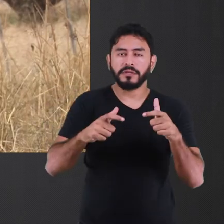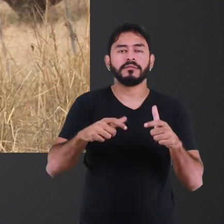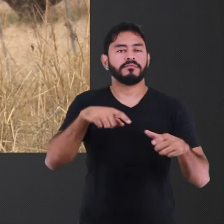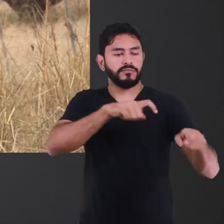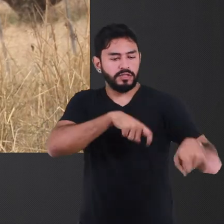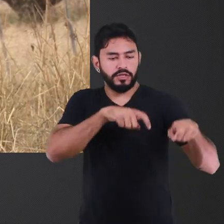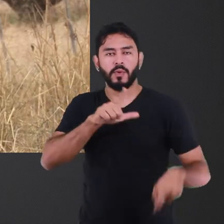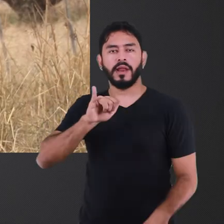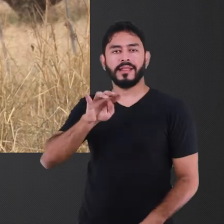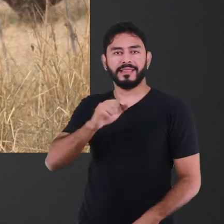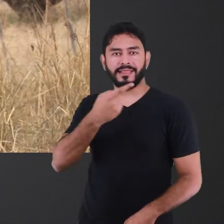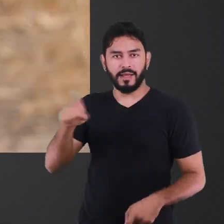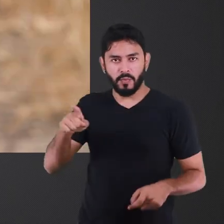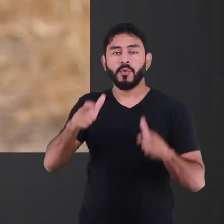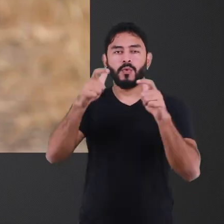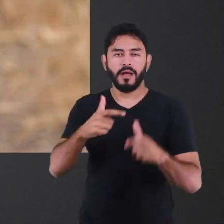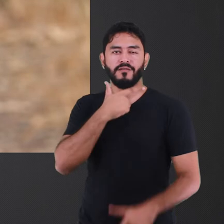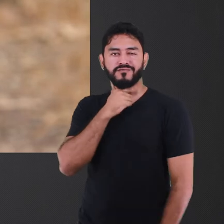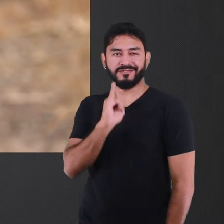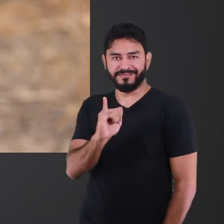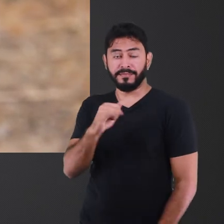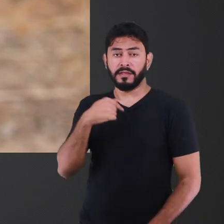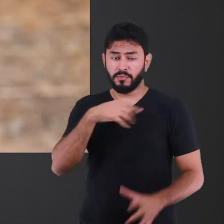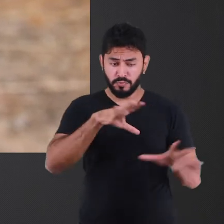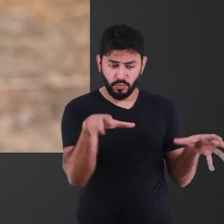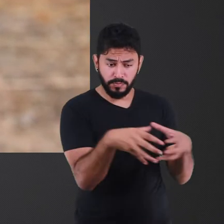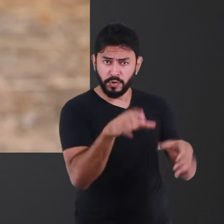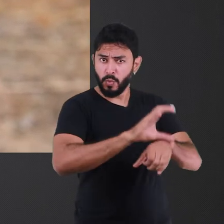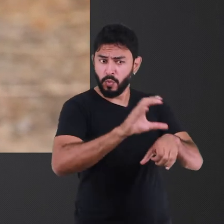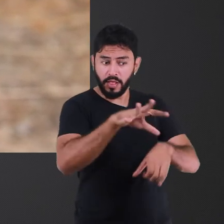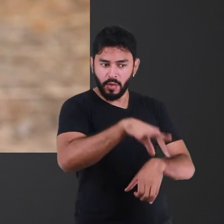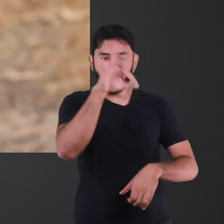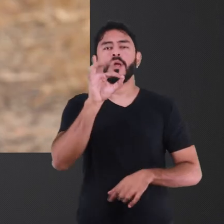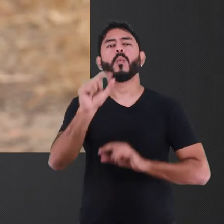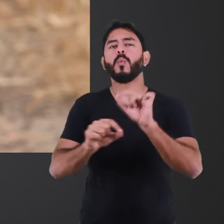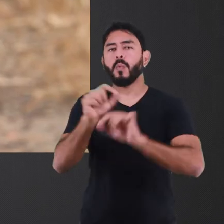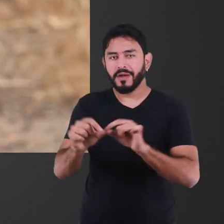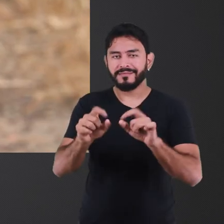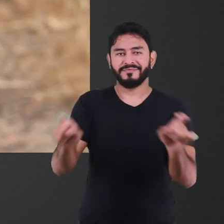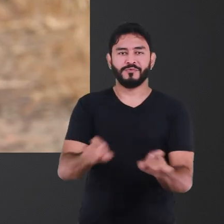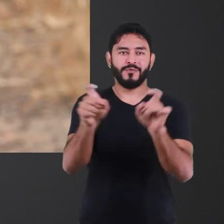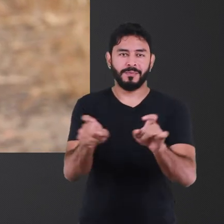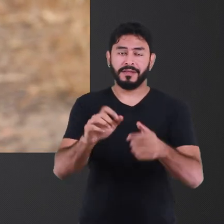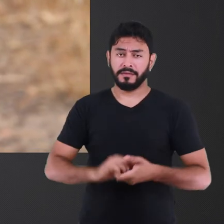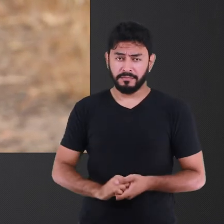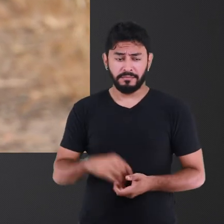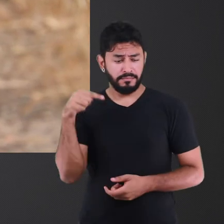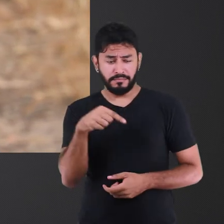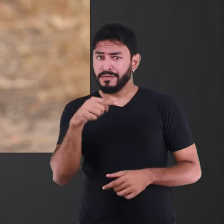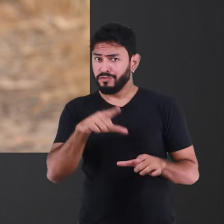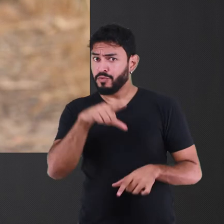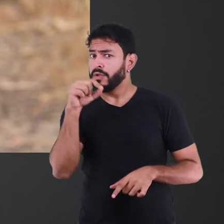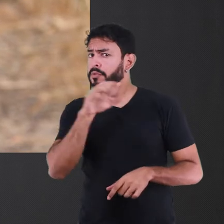Federal de Afogados da Engazeira. Faço o curso técnico de informática. Eu escolhi o curso de informática